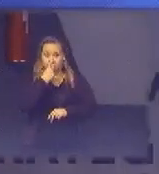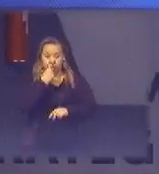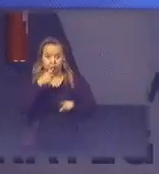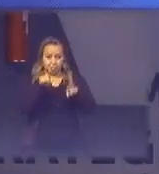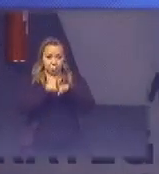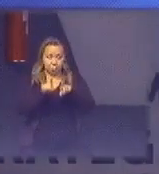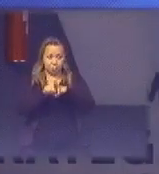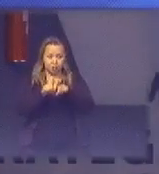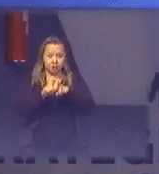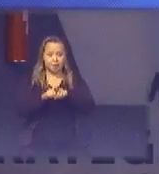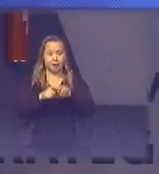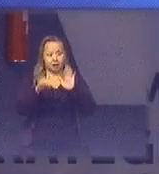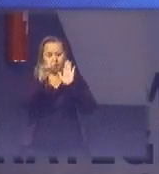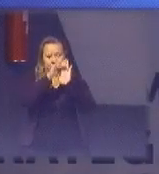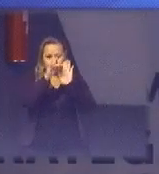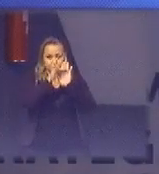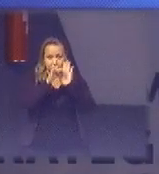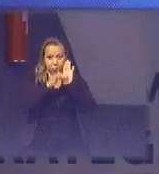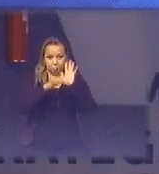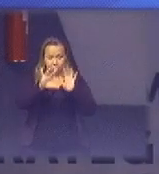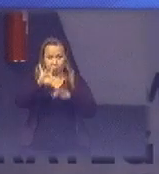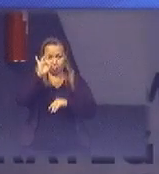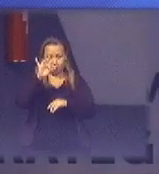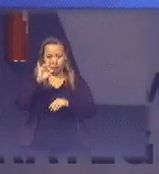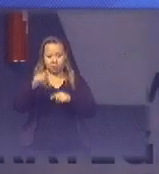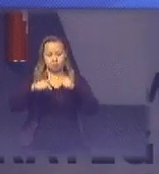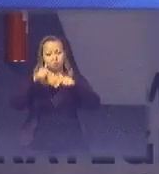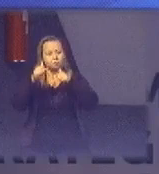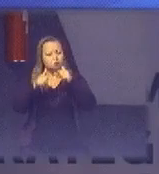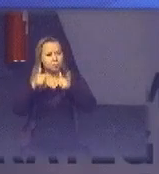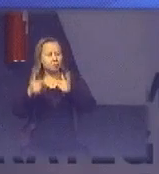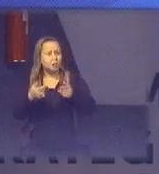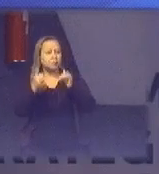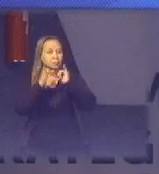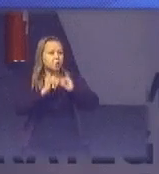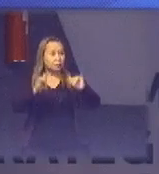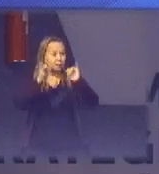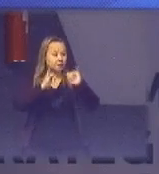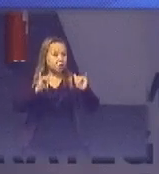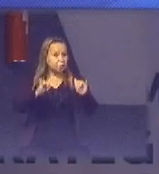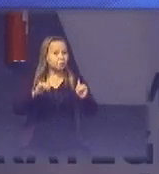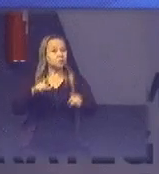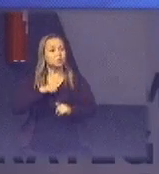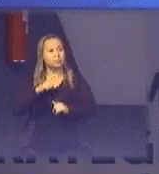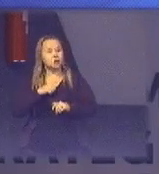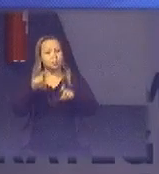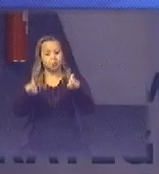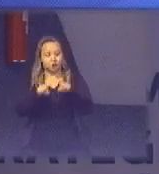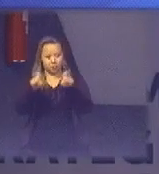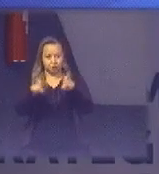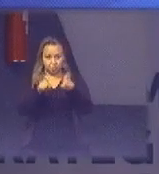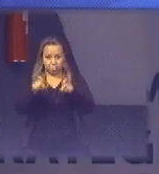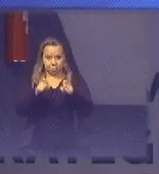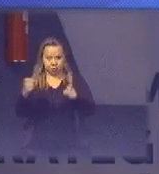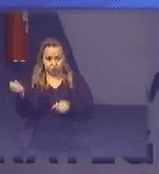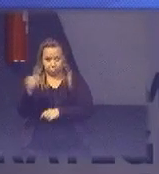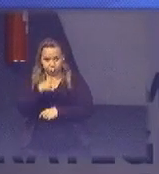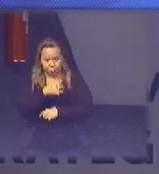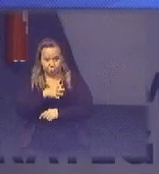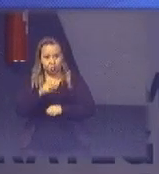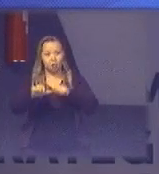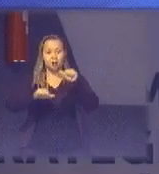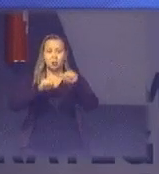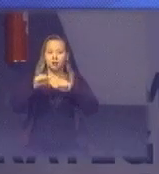dos tópicos da nossa pesquisa também é trabalhar com a gestão da informação e com o que a gente tem de mais recente na computação então a gente está trabalhando com mineração de